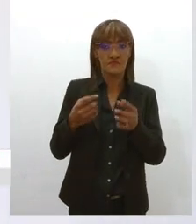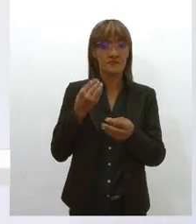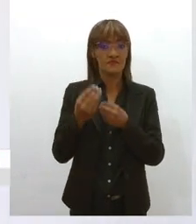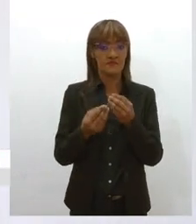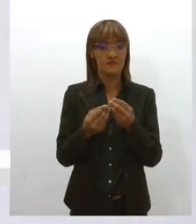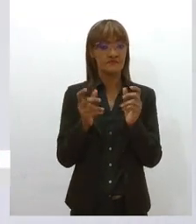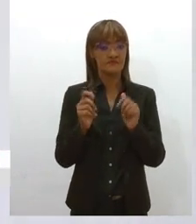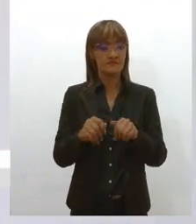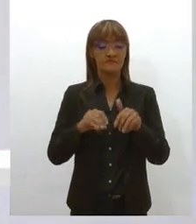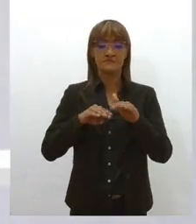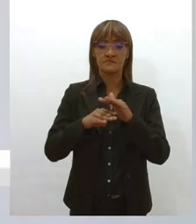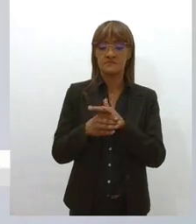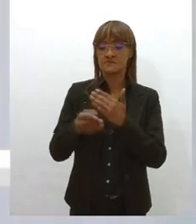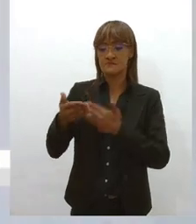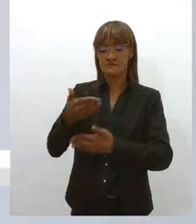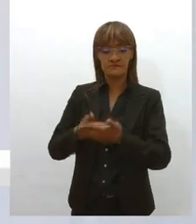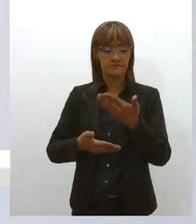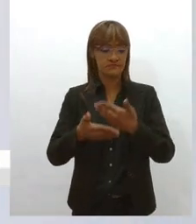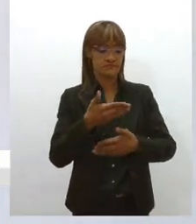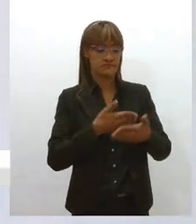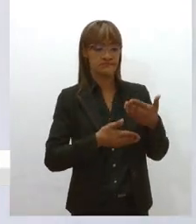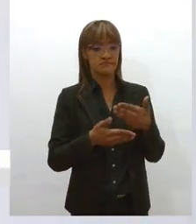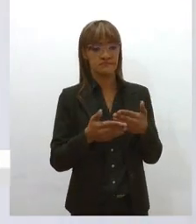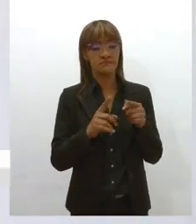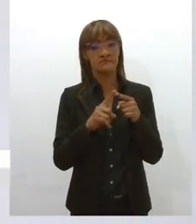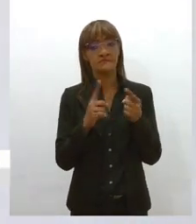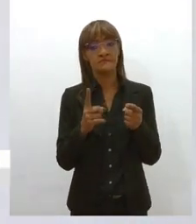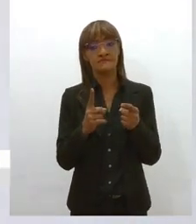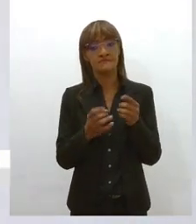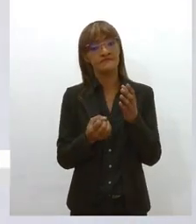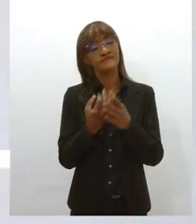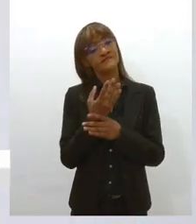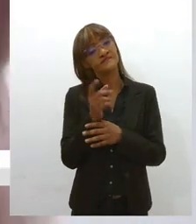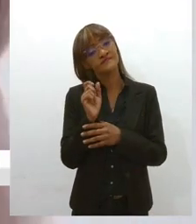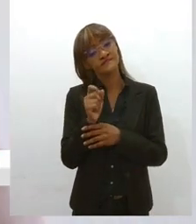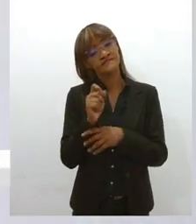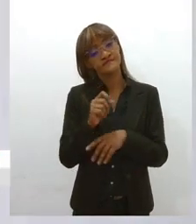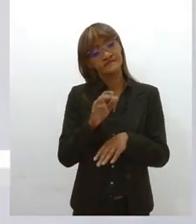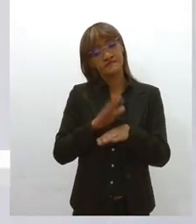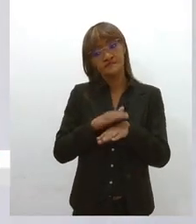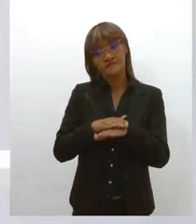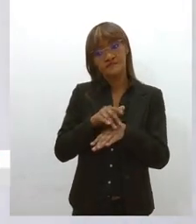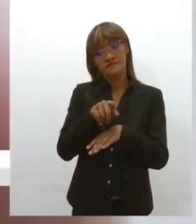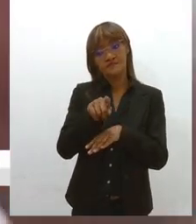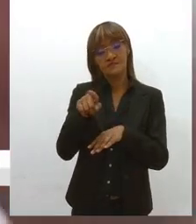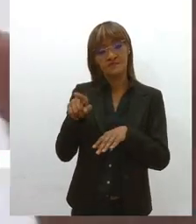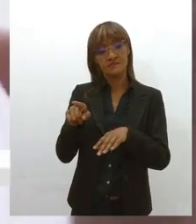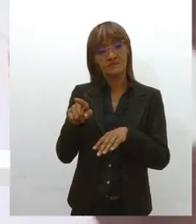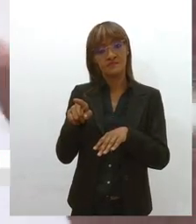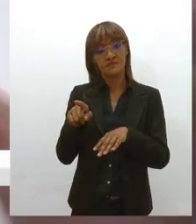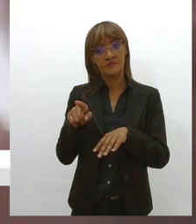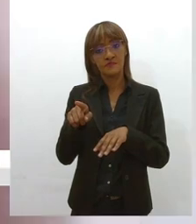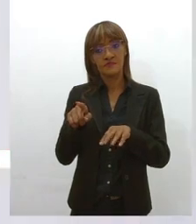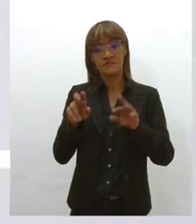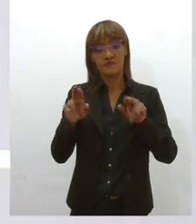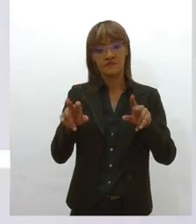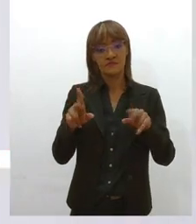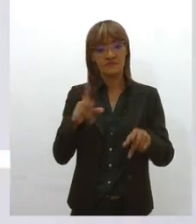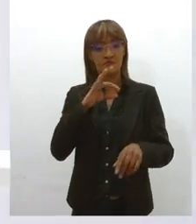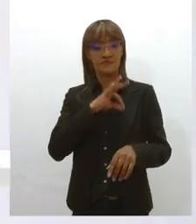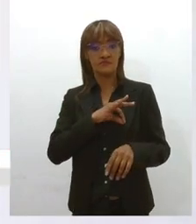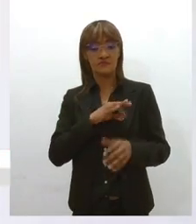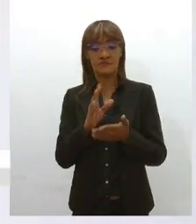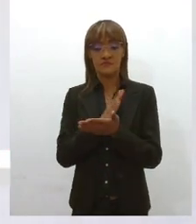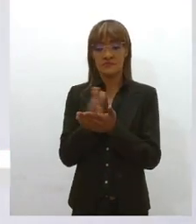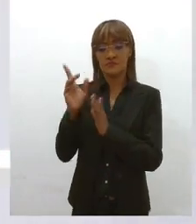colaborativa, né, e aí vai se criando porque eles estão em condições diferentes, então, a uns são dados alguns direitos, a